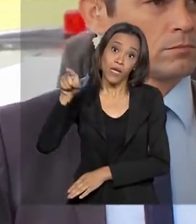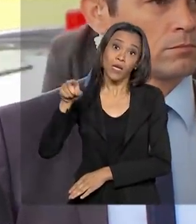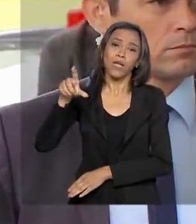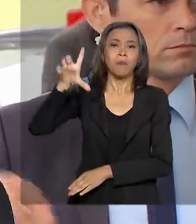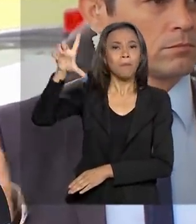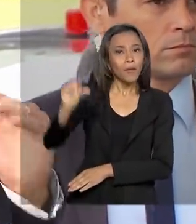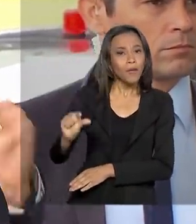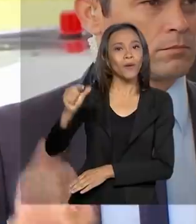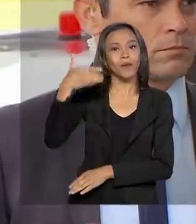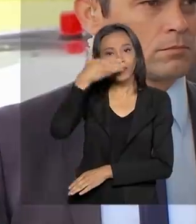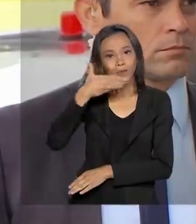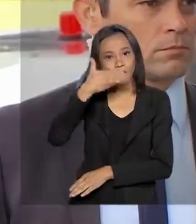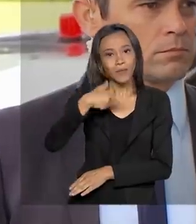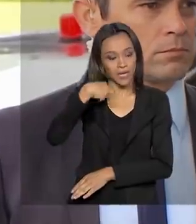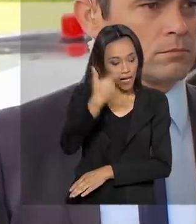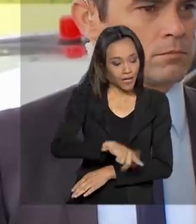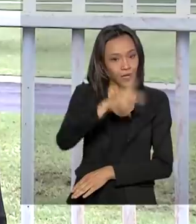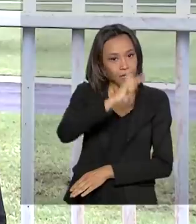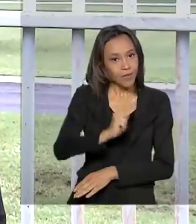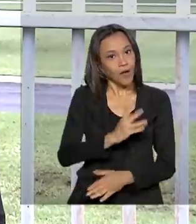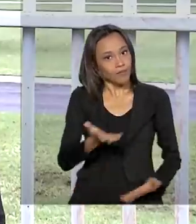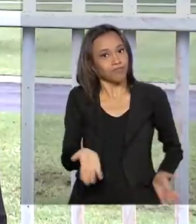açúcar, tá ok? E ajuda a equilibrar o mercado.